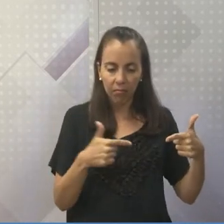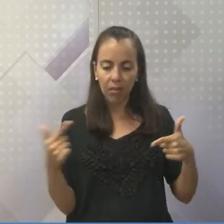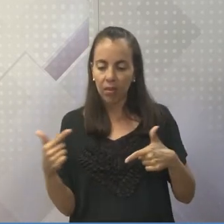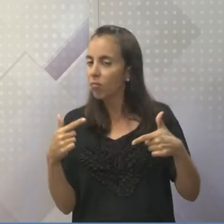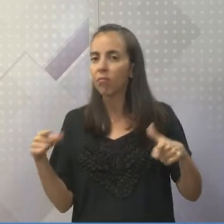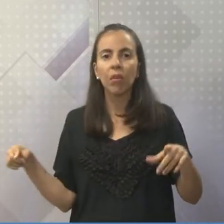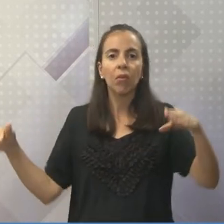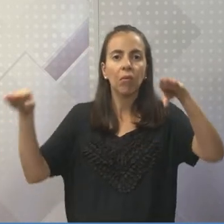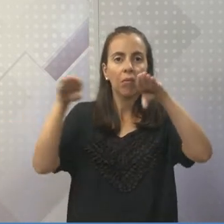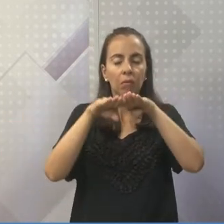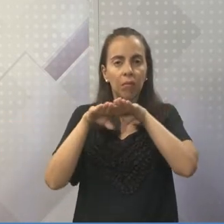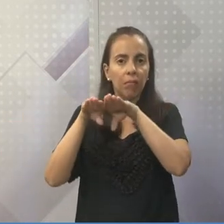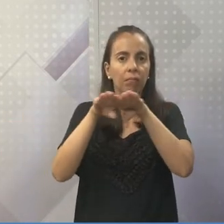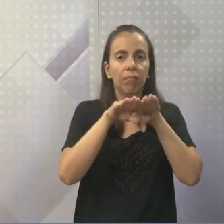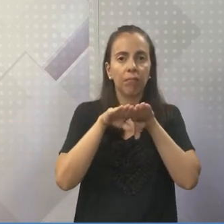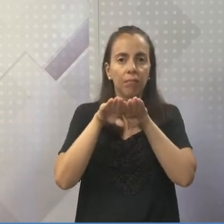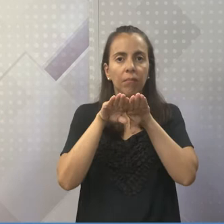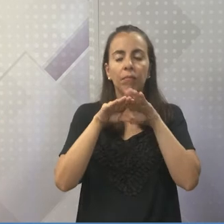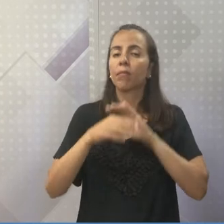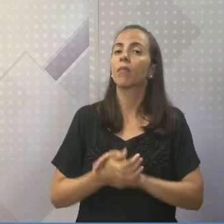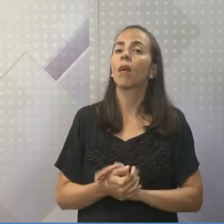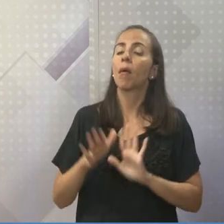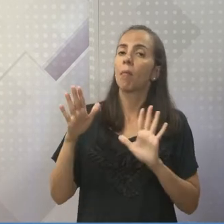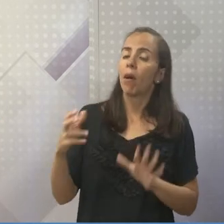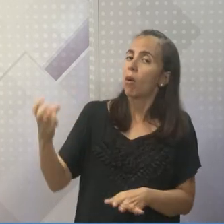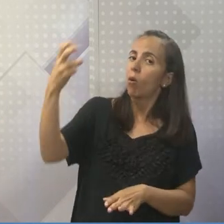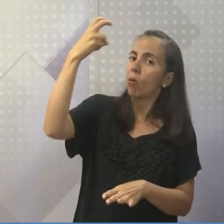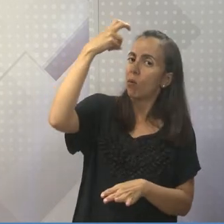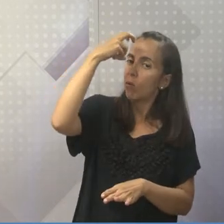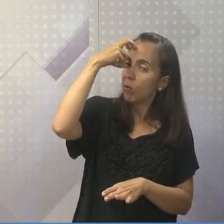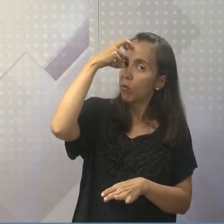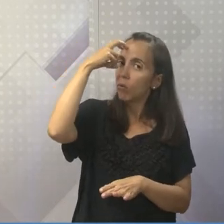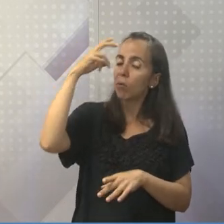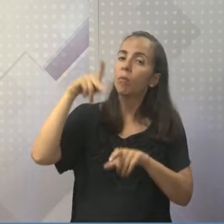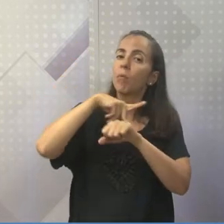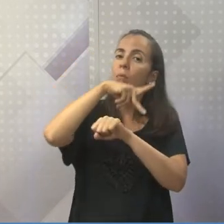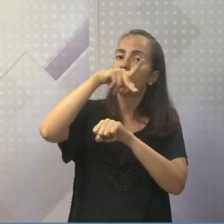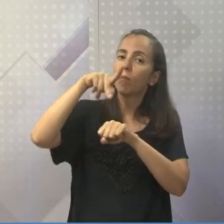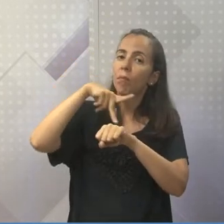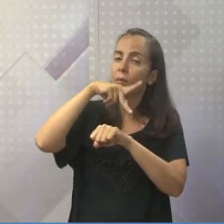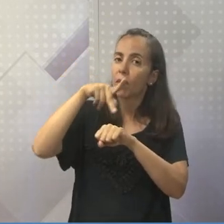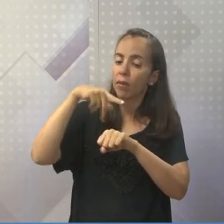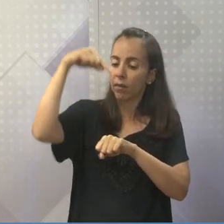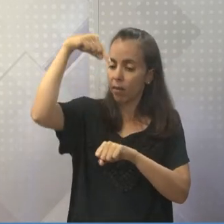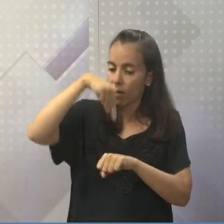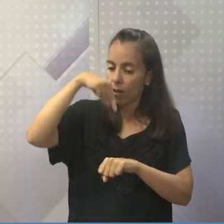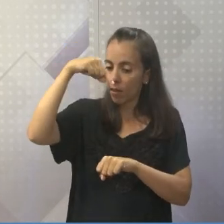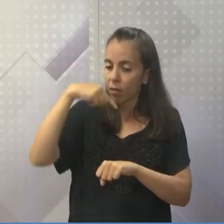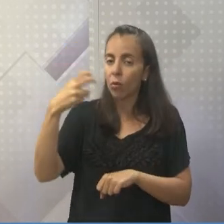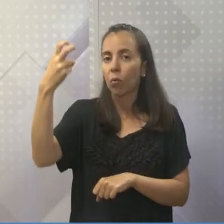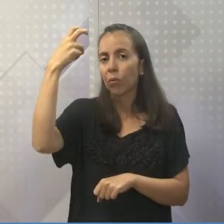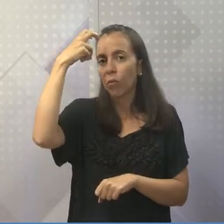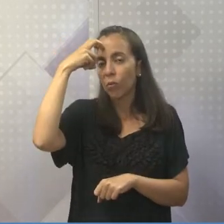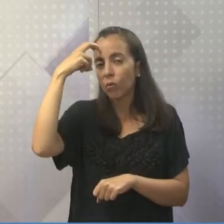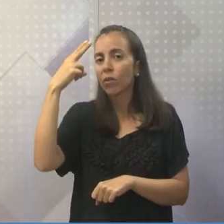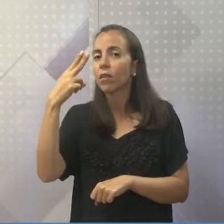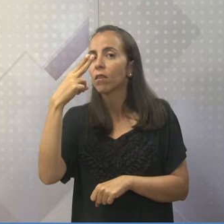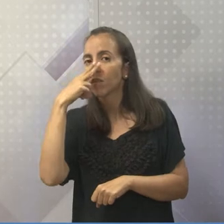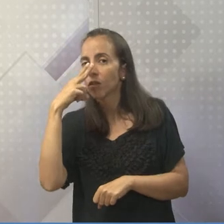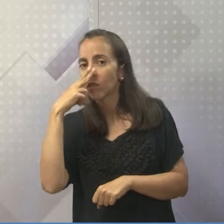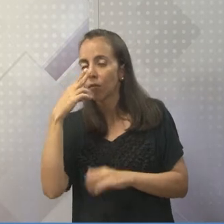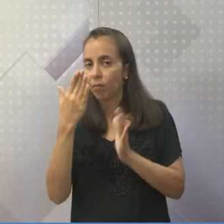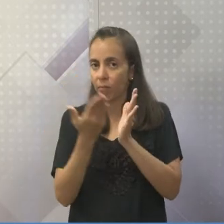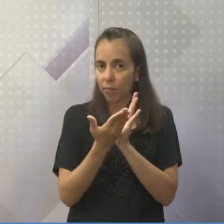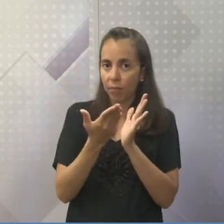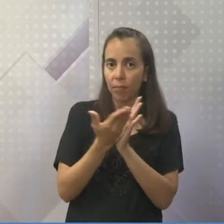Porém, culturalmente, nós somos um país de cultura cristã. Por conta das nossas raízes,